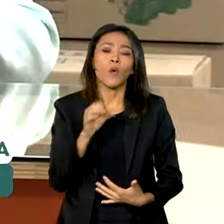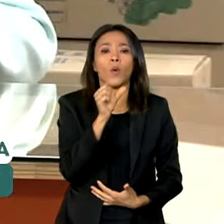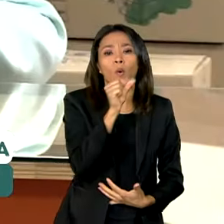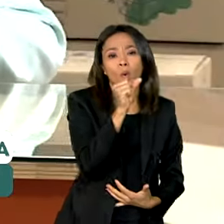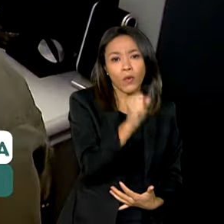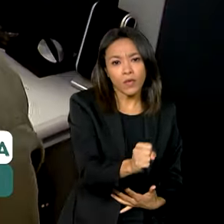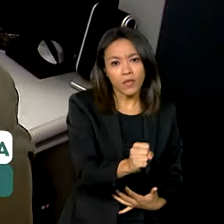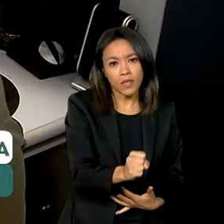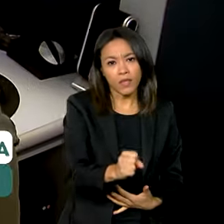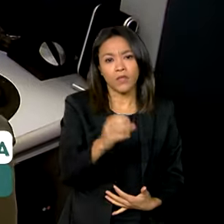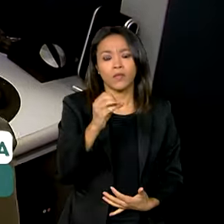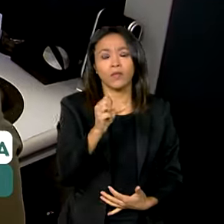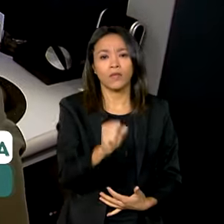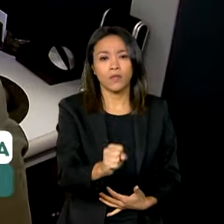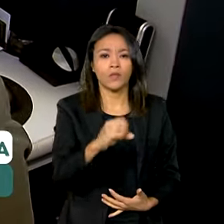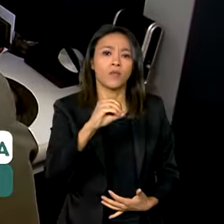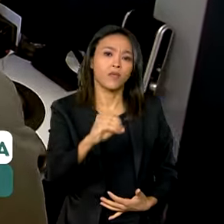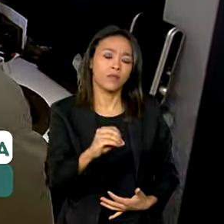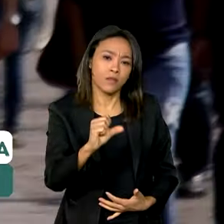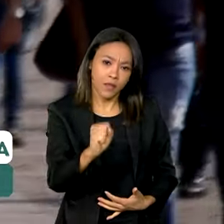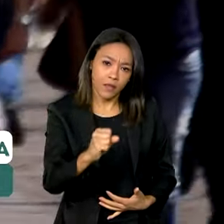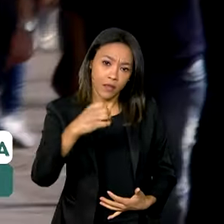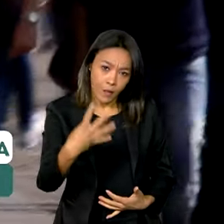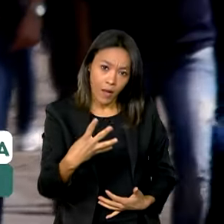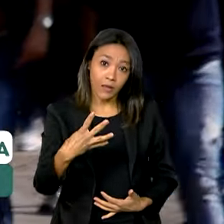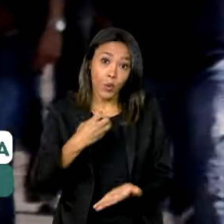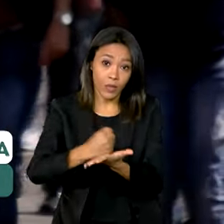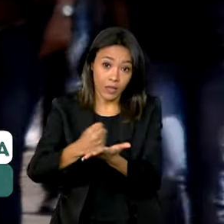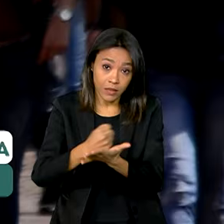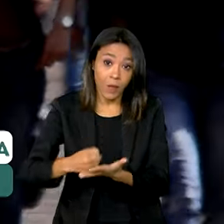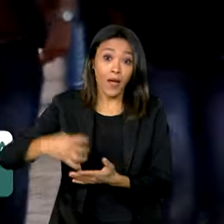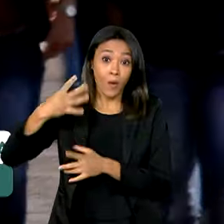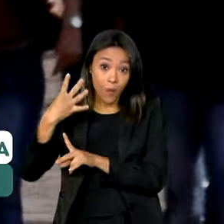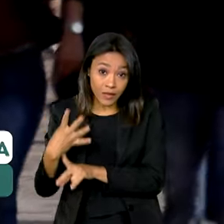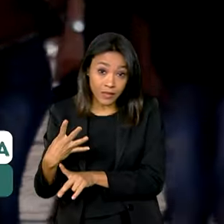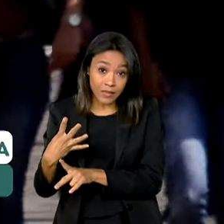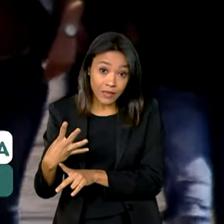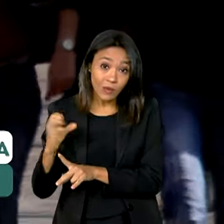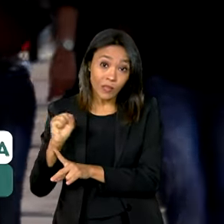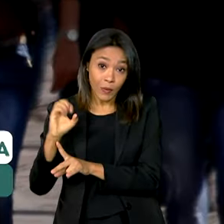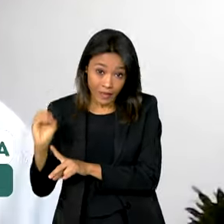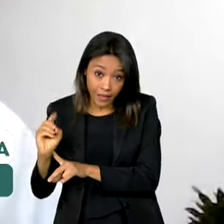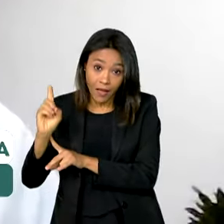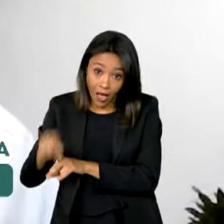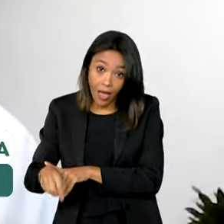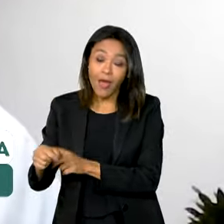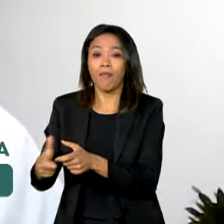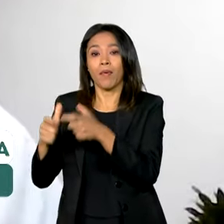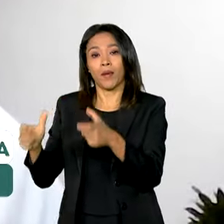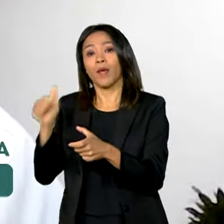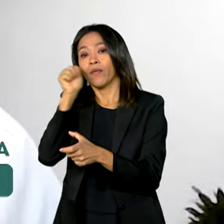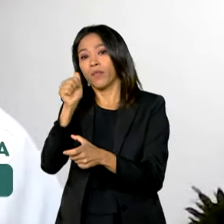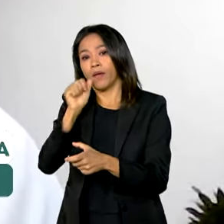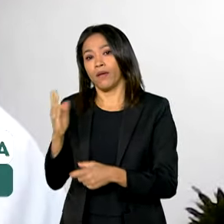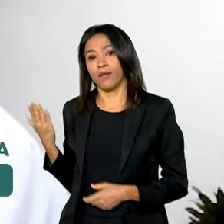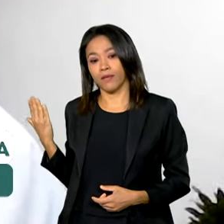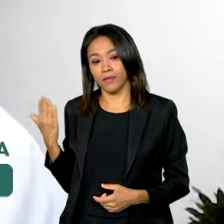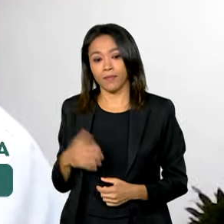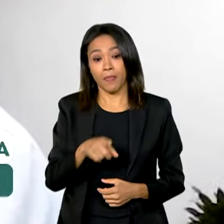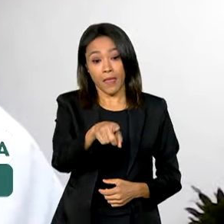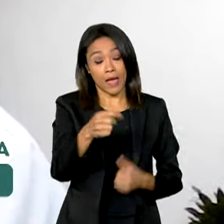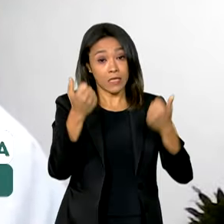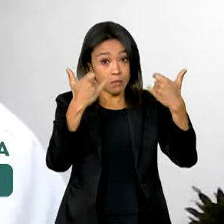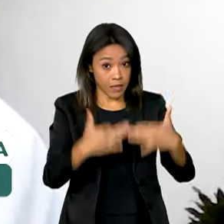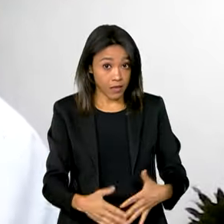novas contratações deste ano, 480 foram mulheres. Eu entendo que a empresa, ela preza muito